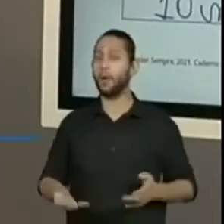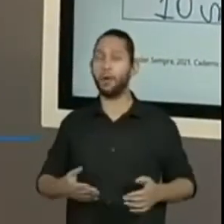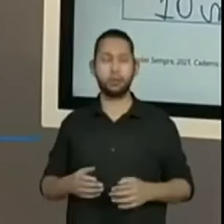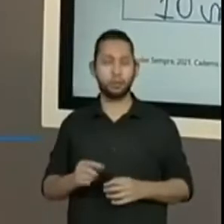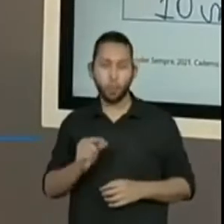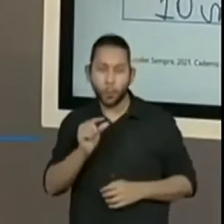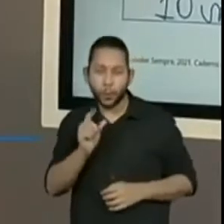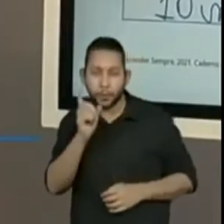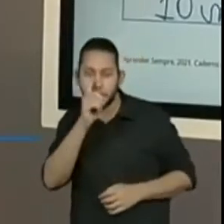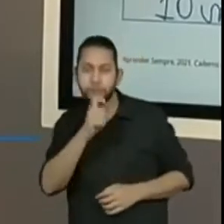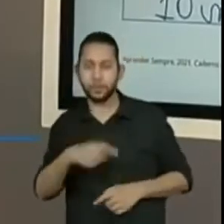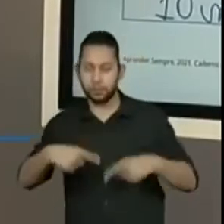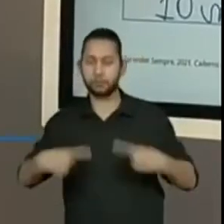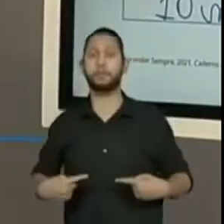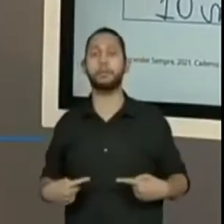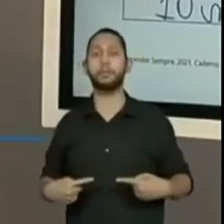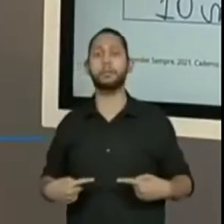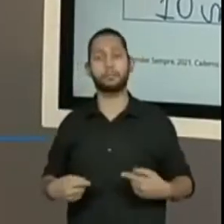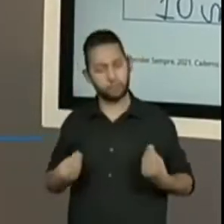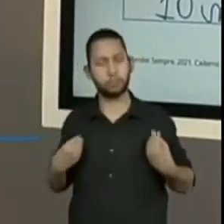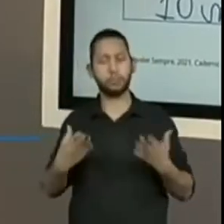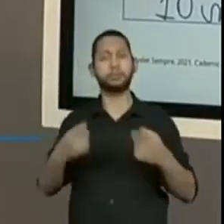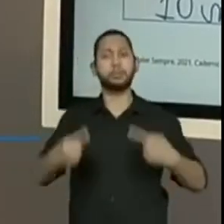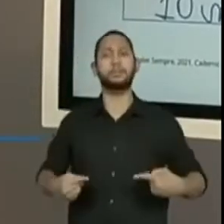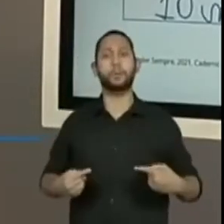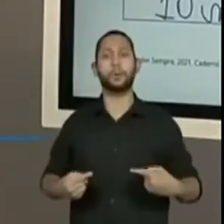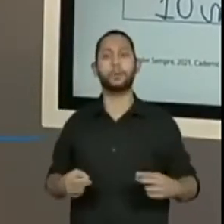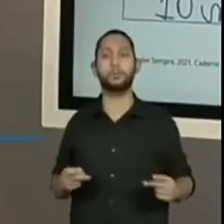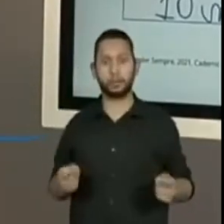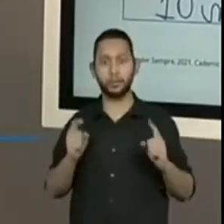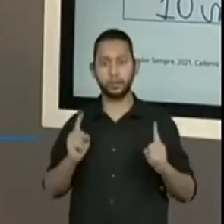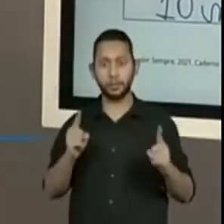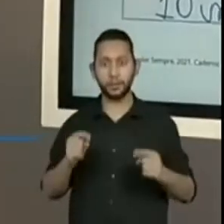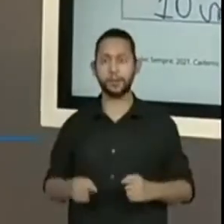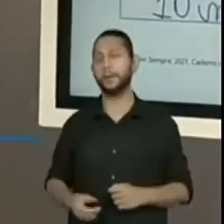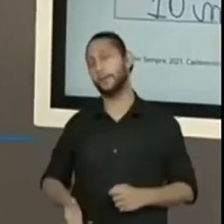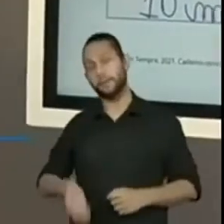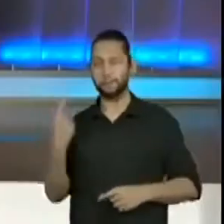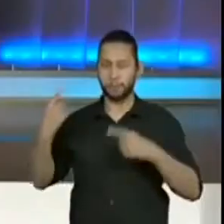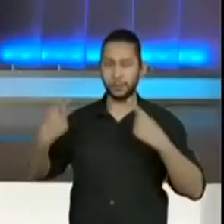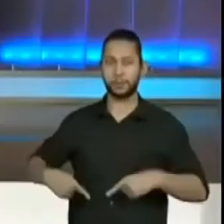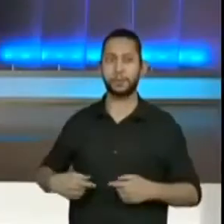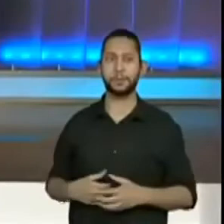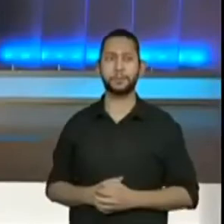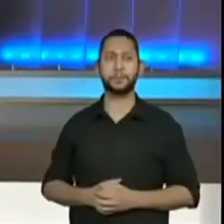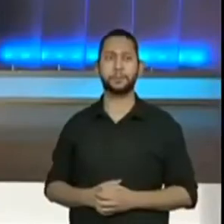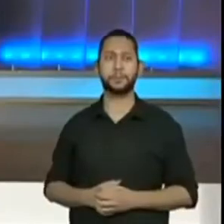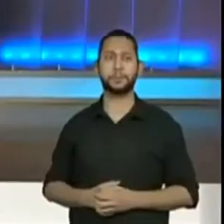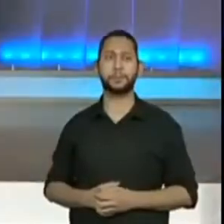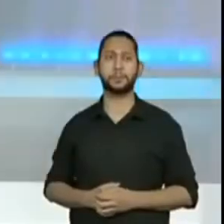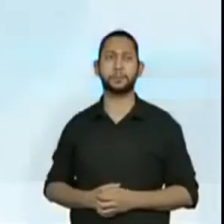mais complexo, porque a gente tem que se desafiar sempre, né? Então, vou desafiar vocês mais um pouquinho, vamos lá.